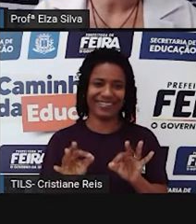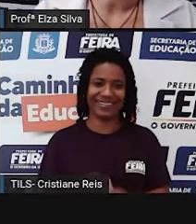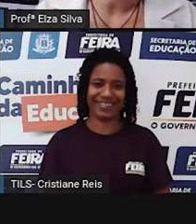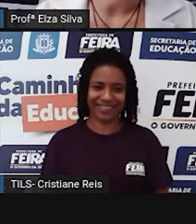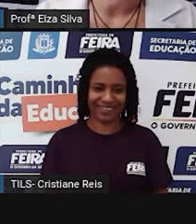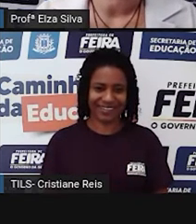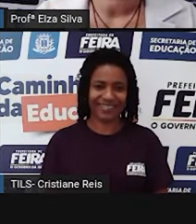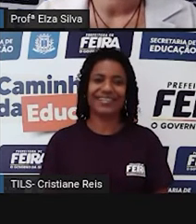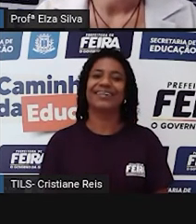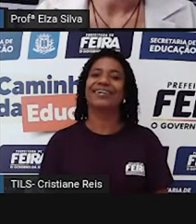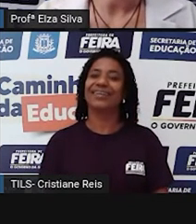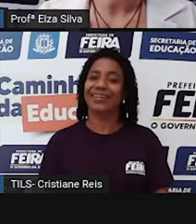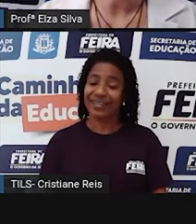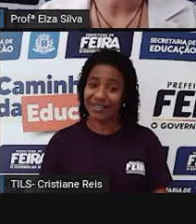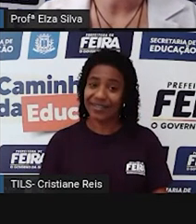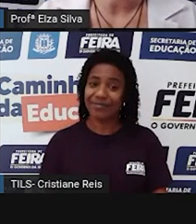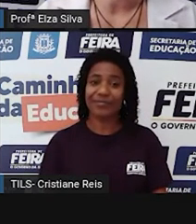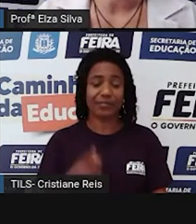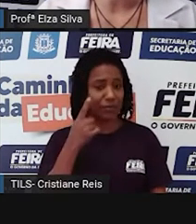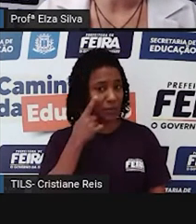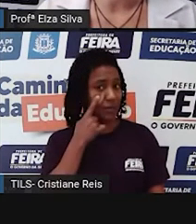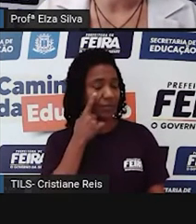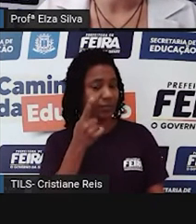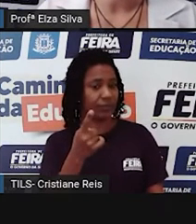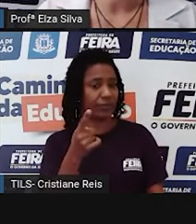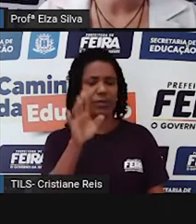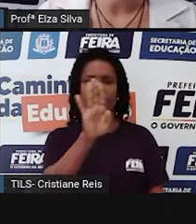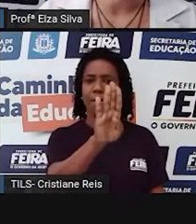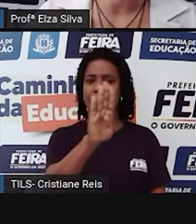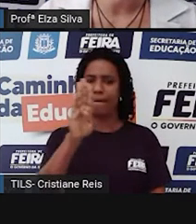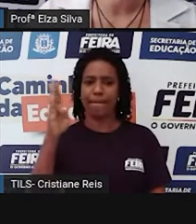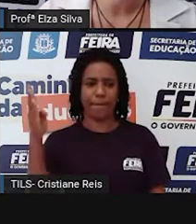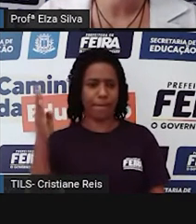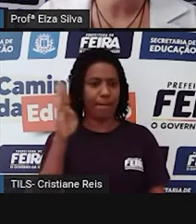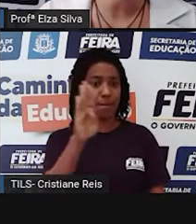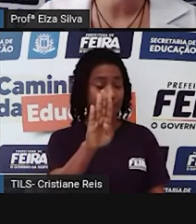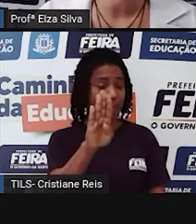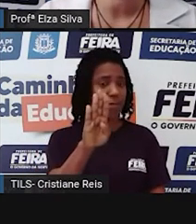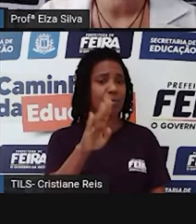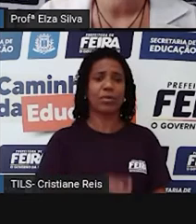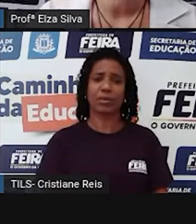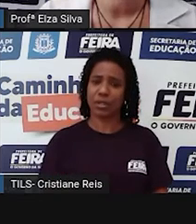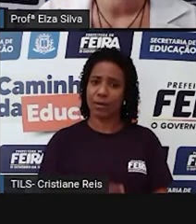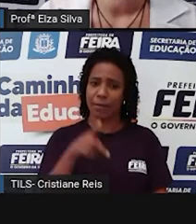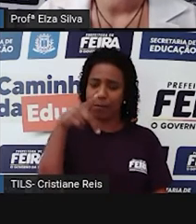Número 3 Quando você encontrar uma porta com a placa push